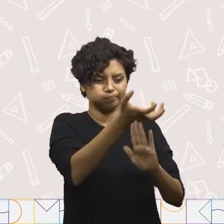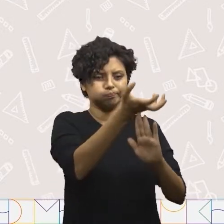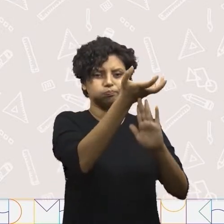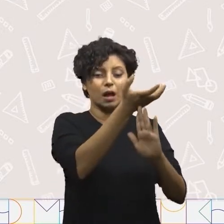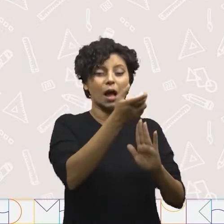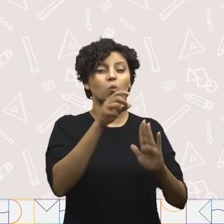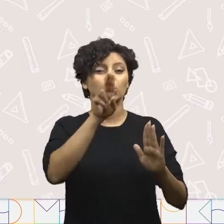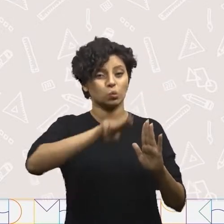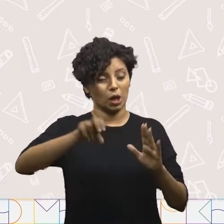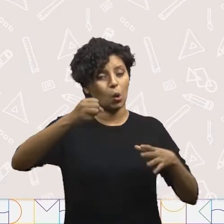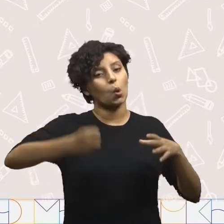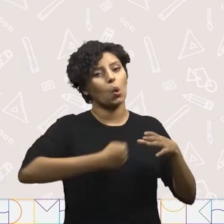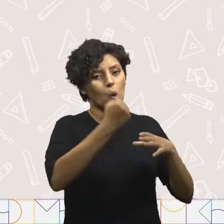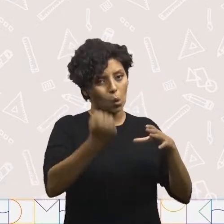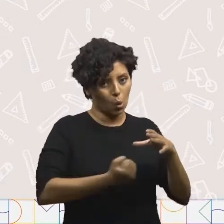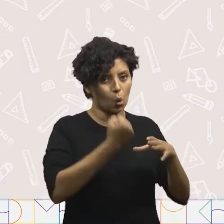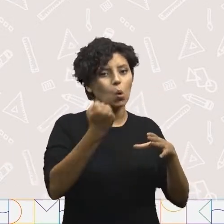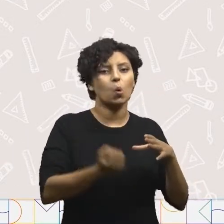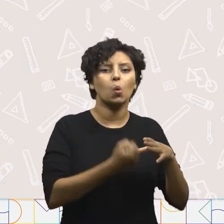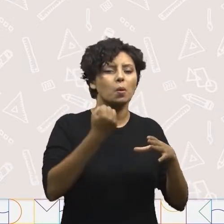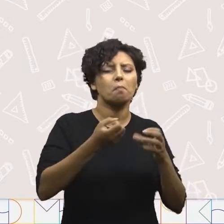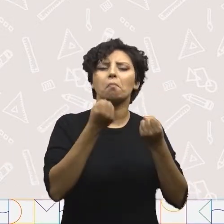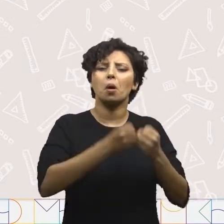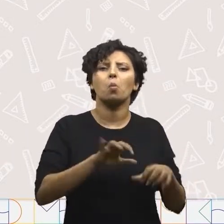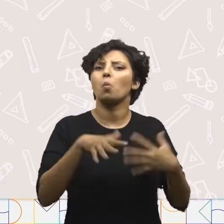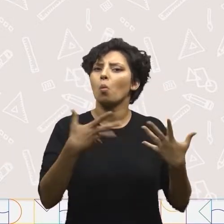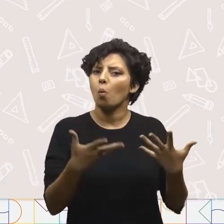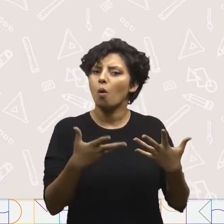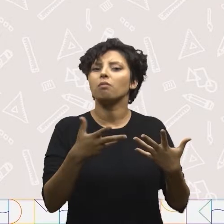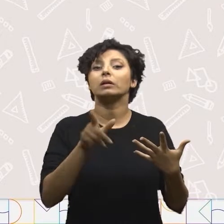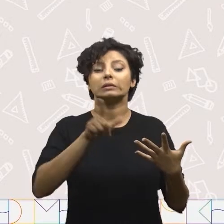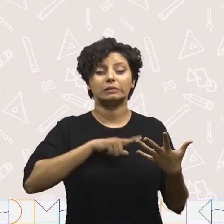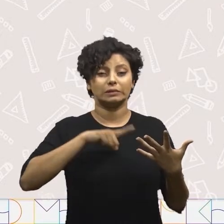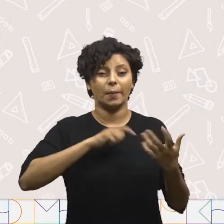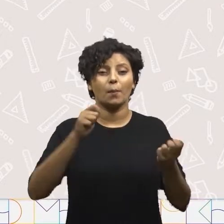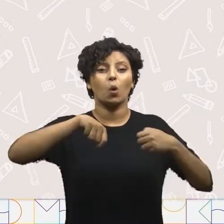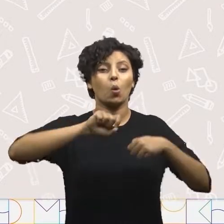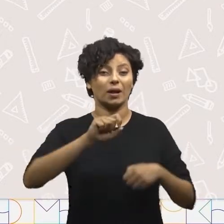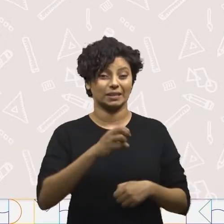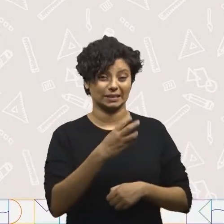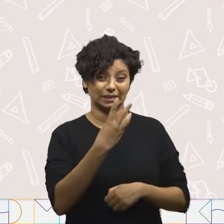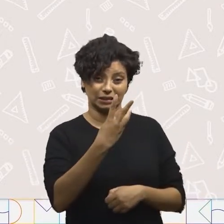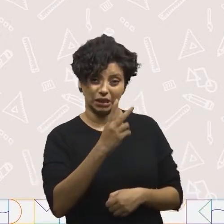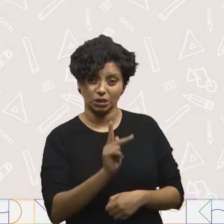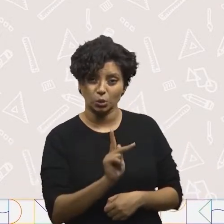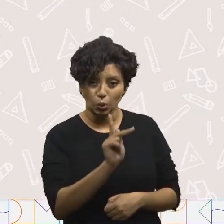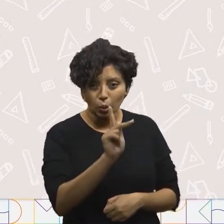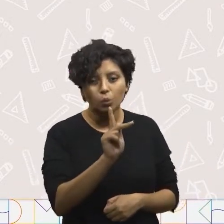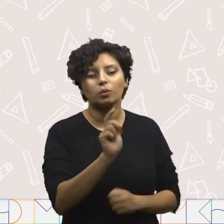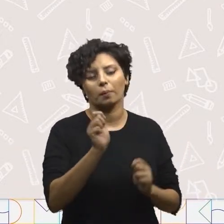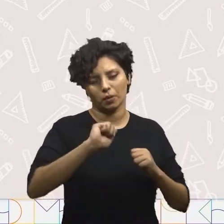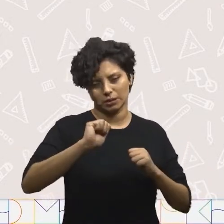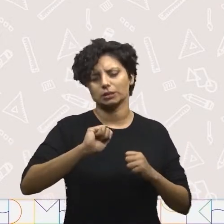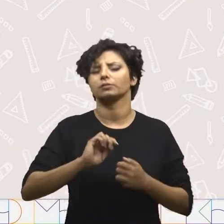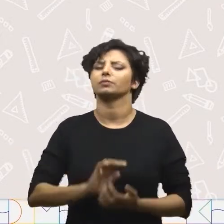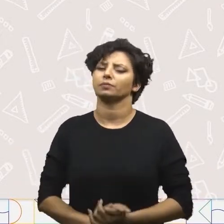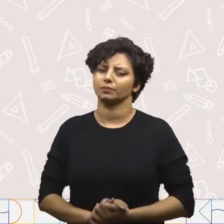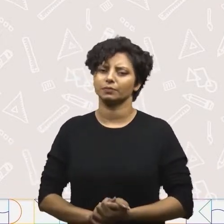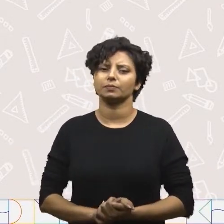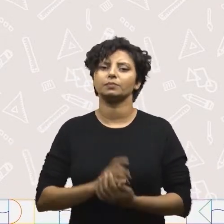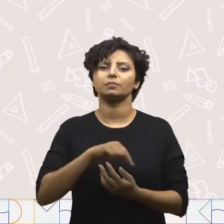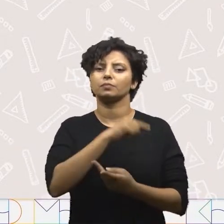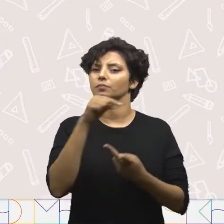cozinha para medir a massa dos alimentos. Ela tem capacidade de até 3 quilos.